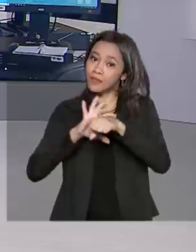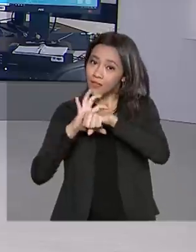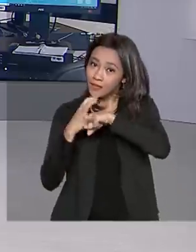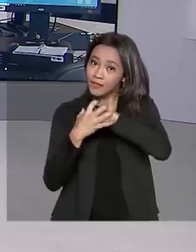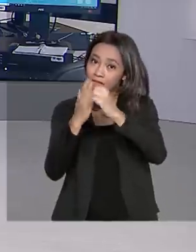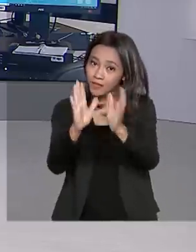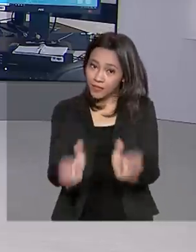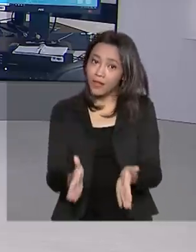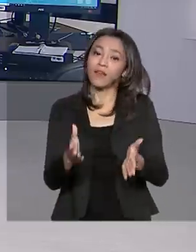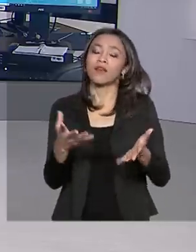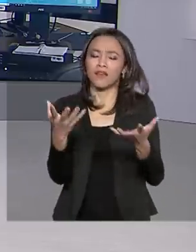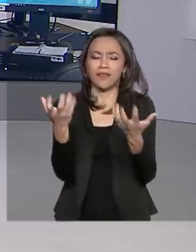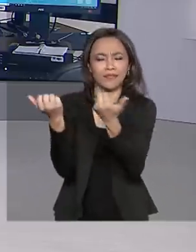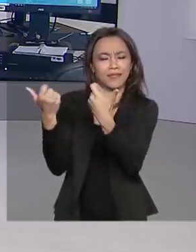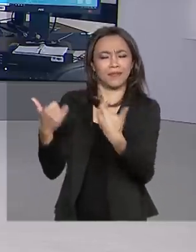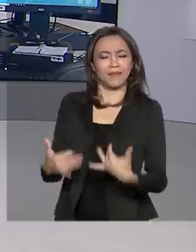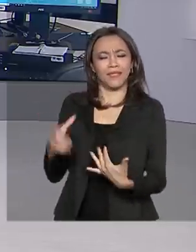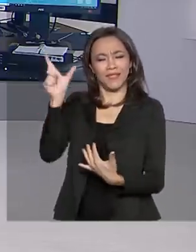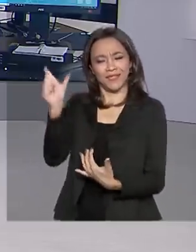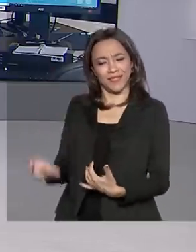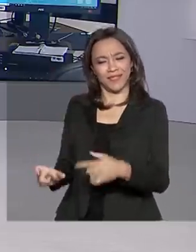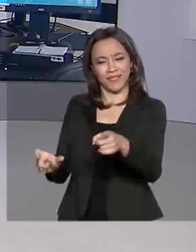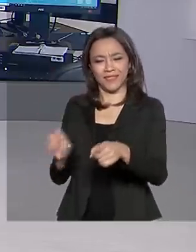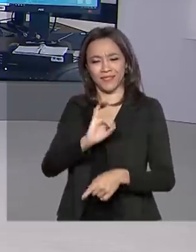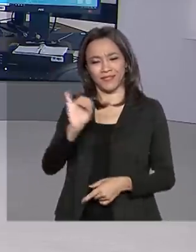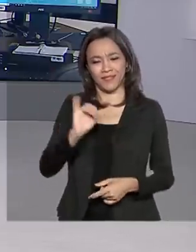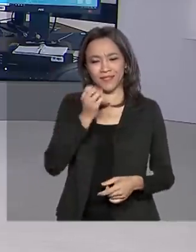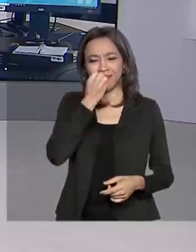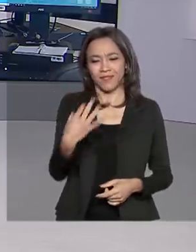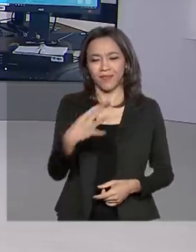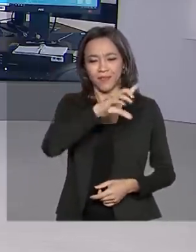repórter Maurício de Almeida conta pra gente. Oi, Maurício. Bom dia.